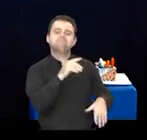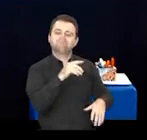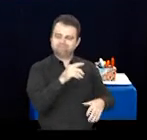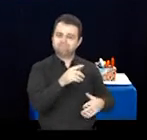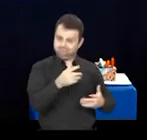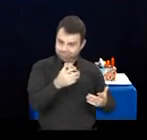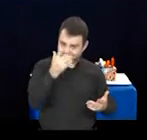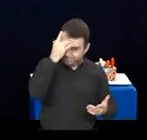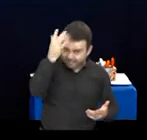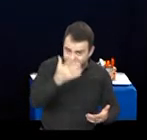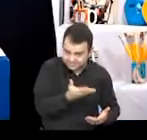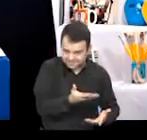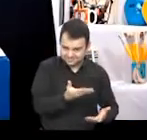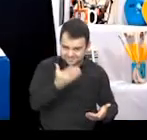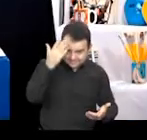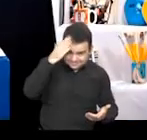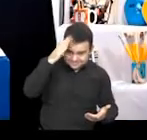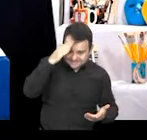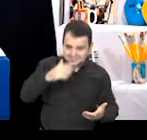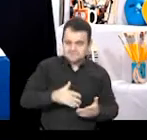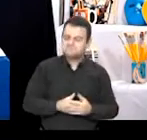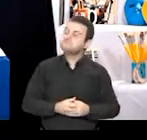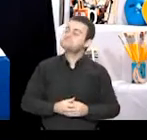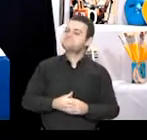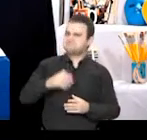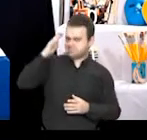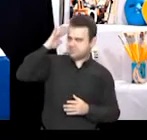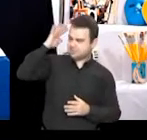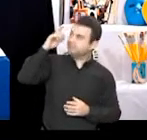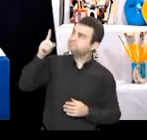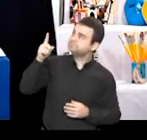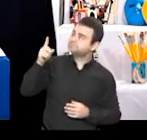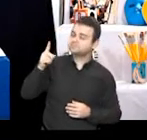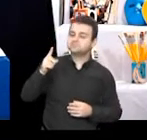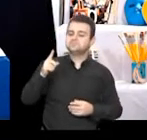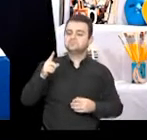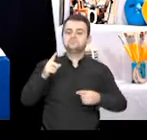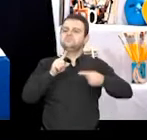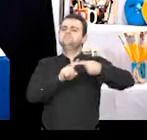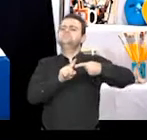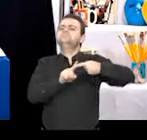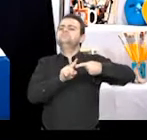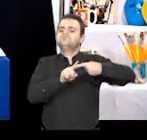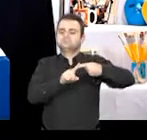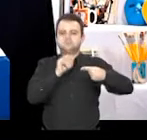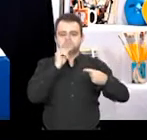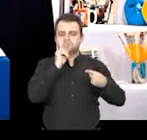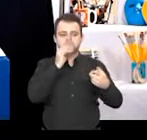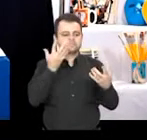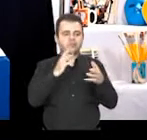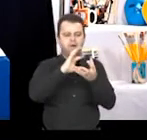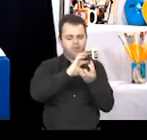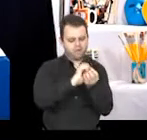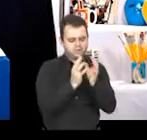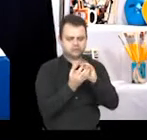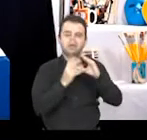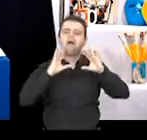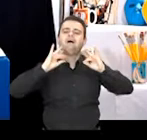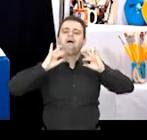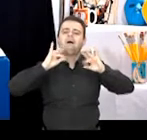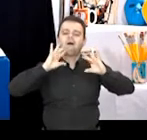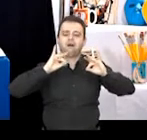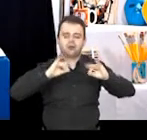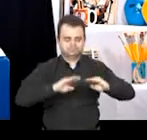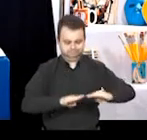dela. Ficou fácil? Então, vamos pensar juntos. Materialidade. Se a gente estivesse trabalhando com argila e eu